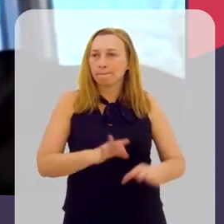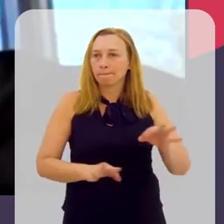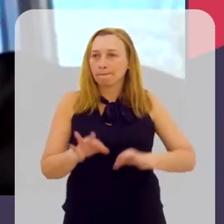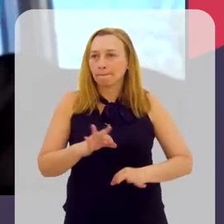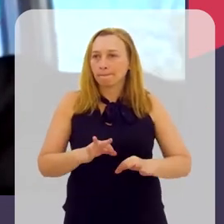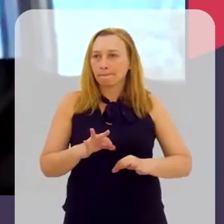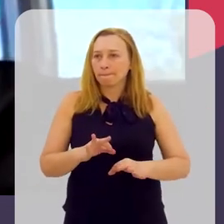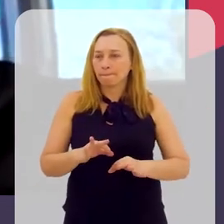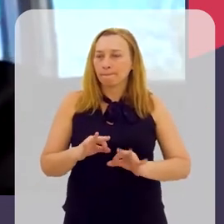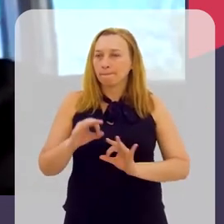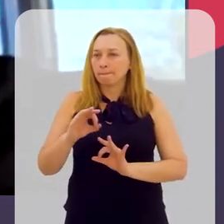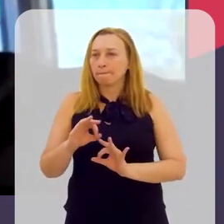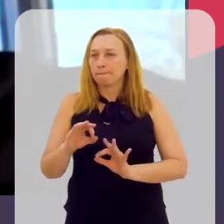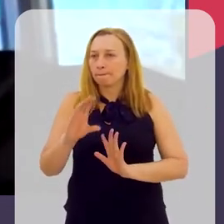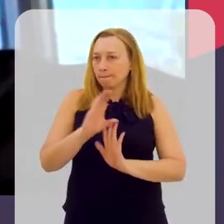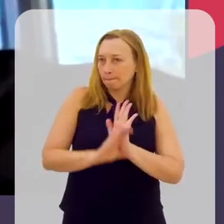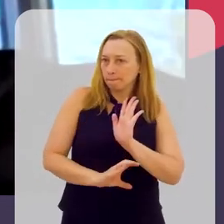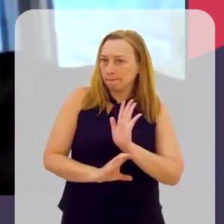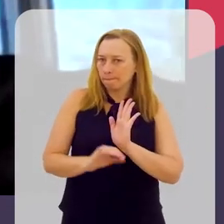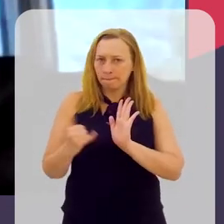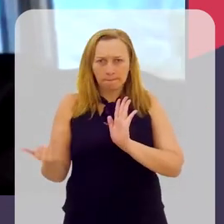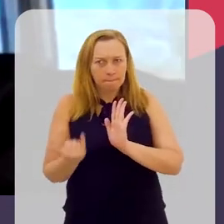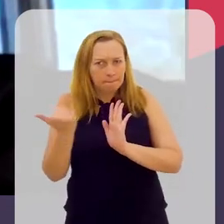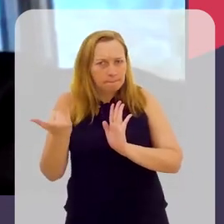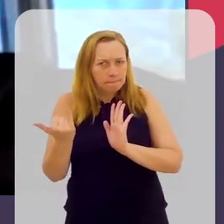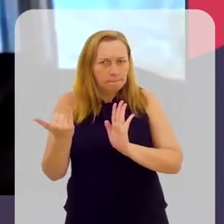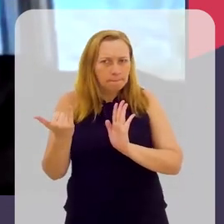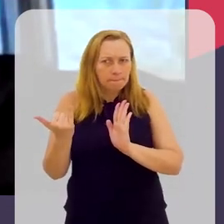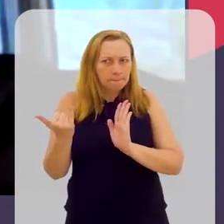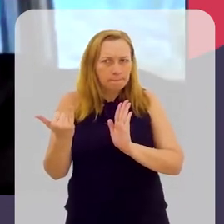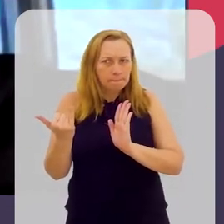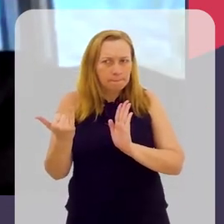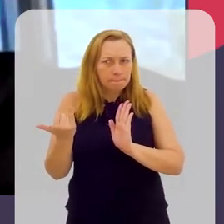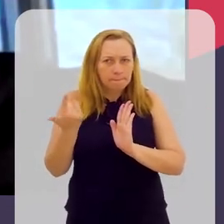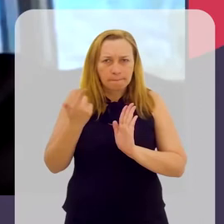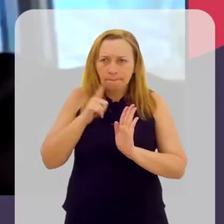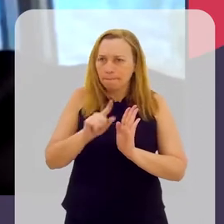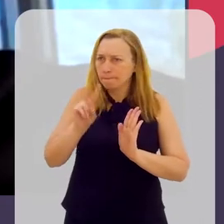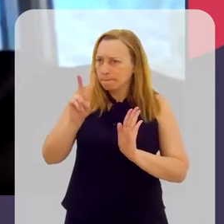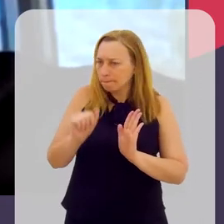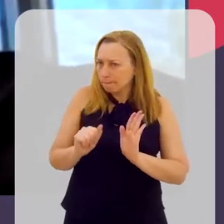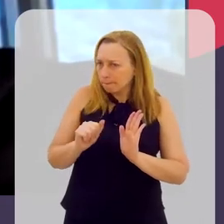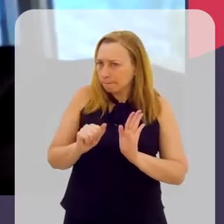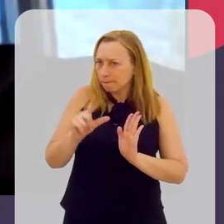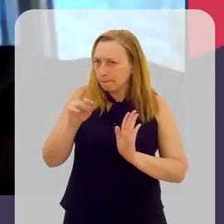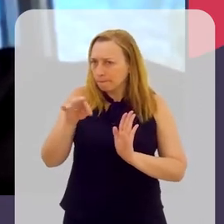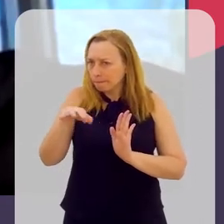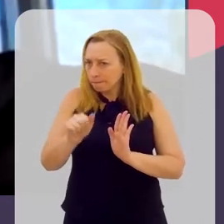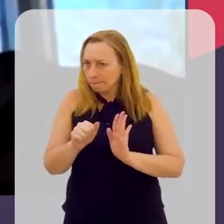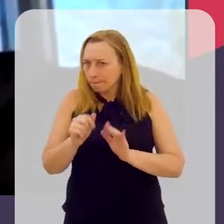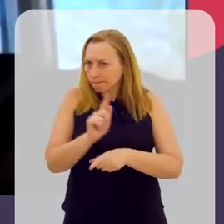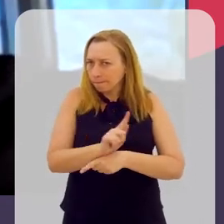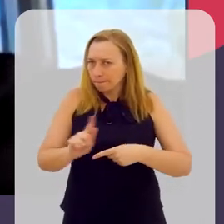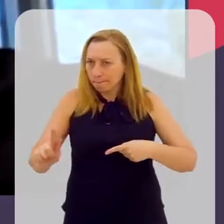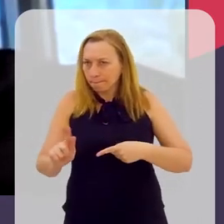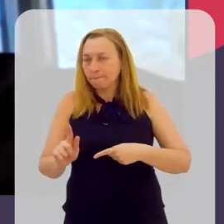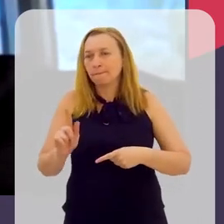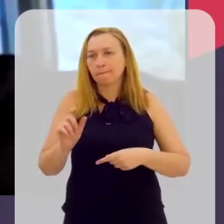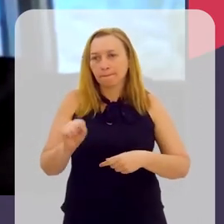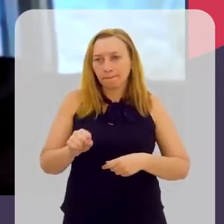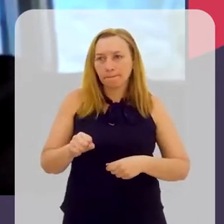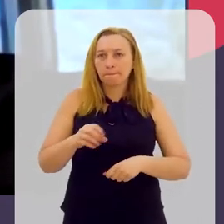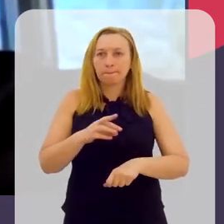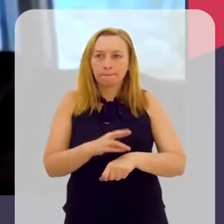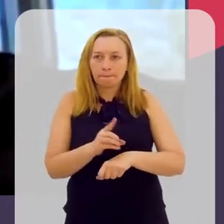currículo não foi importante só para conseguir uma vaga no laboratório ou durante a graduação. Na